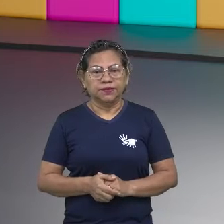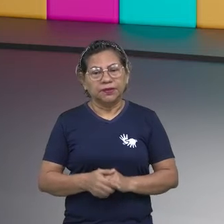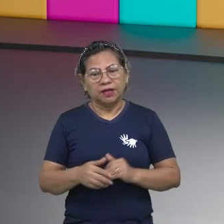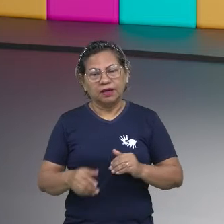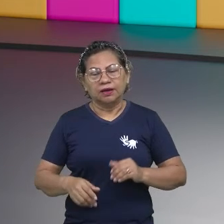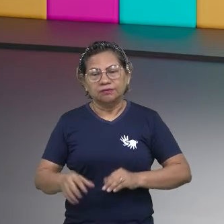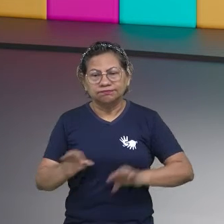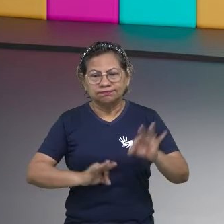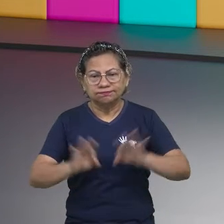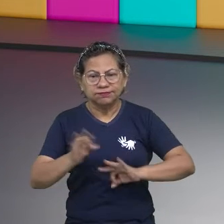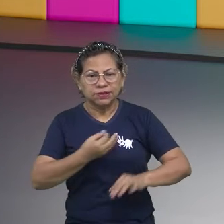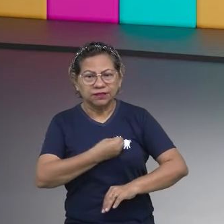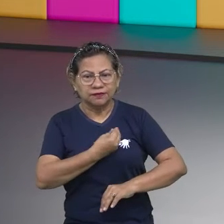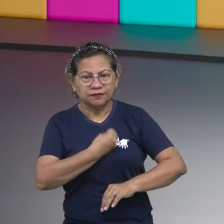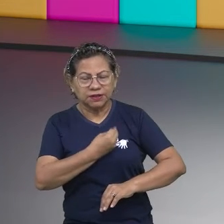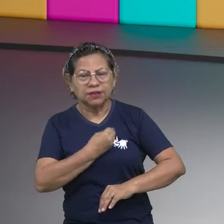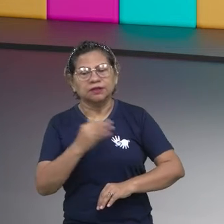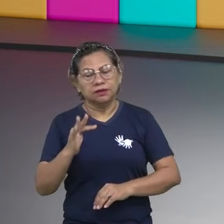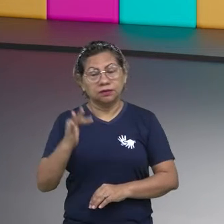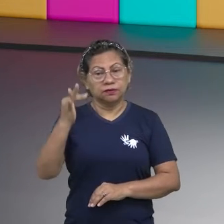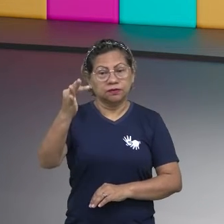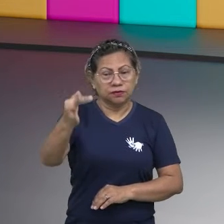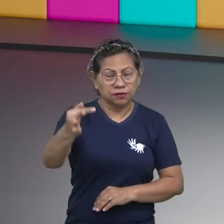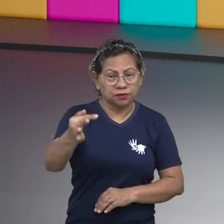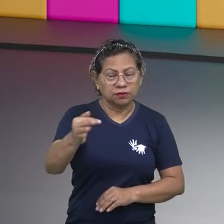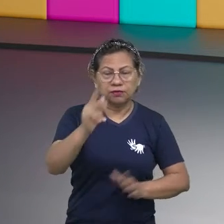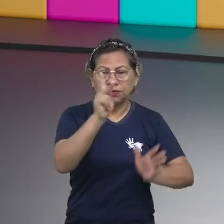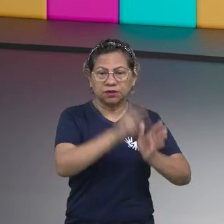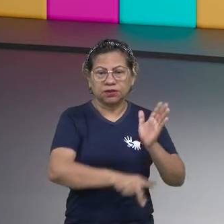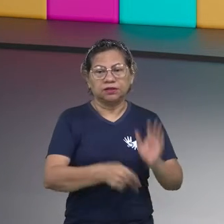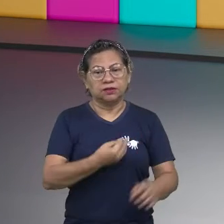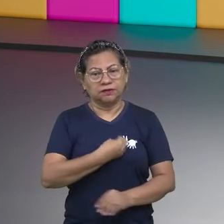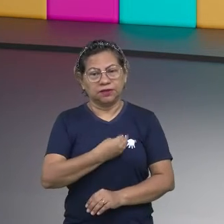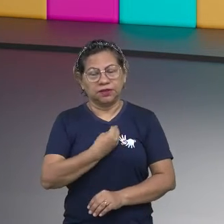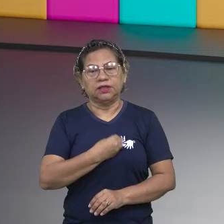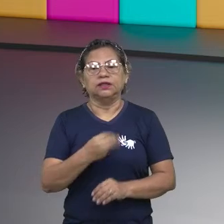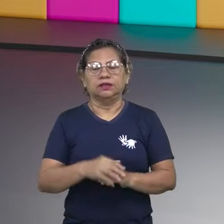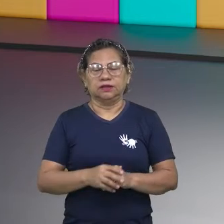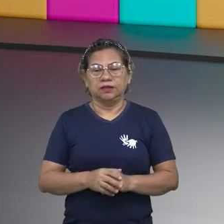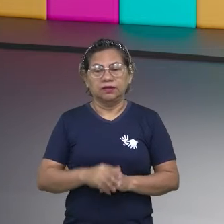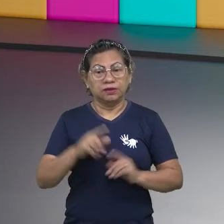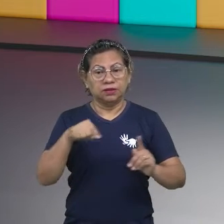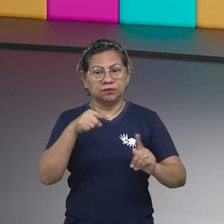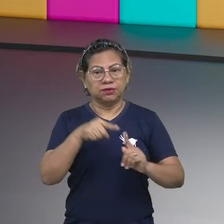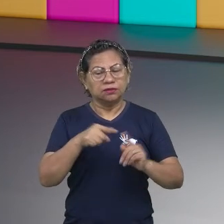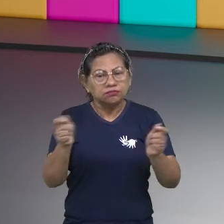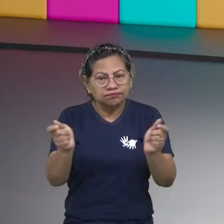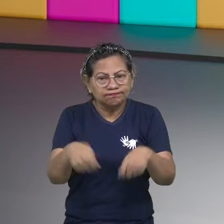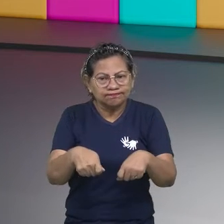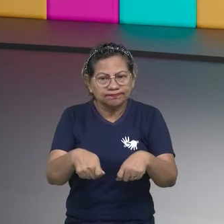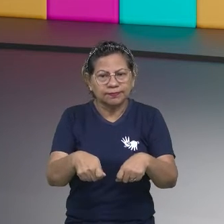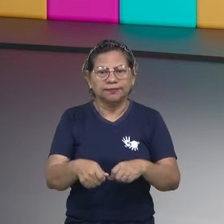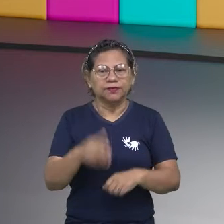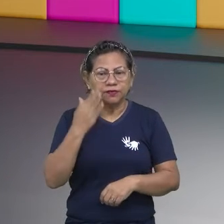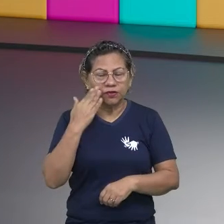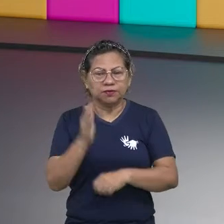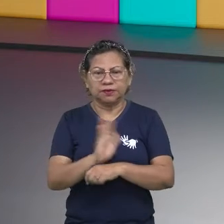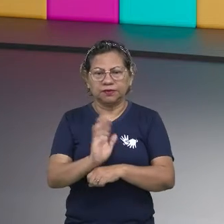o pensamento sempre positivo e ajudar no projeto de vida de vocês. E que tudo é possível. Vamos assistir?